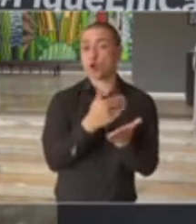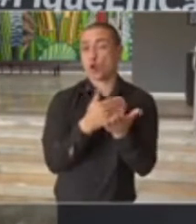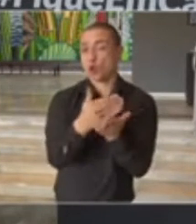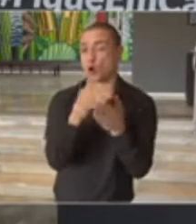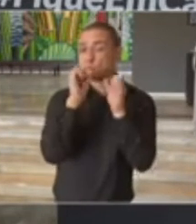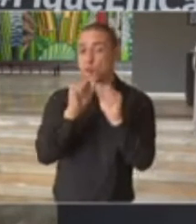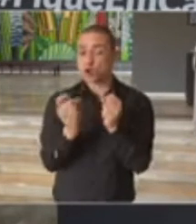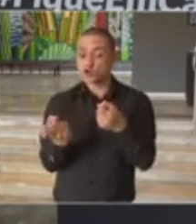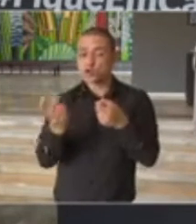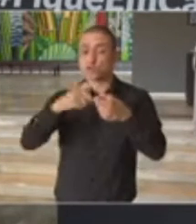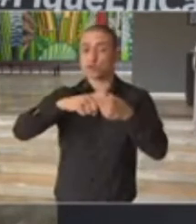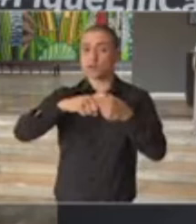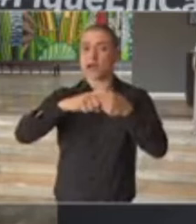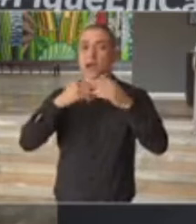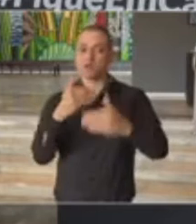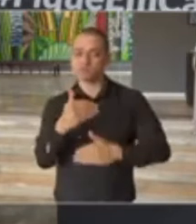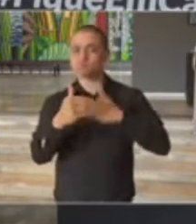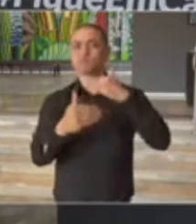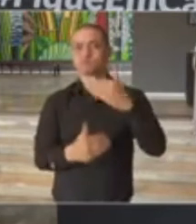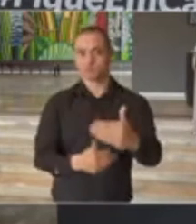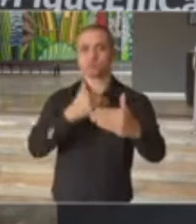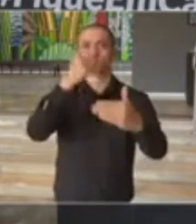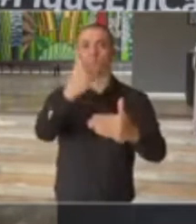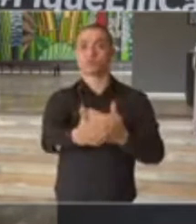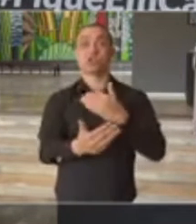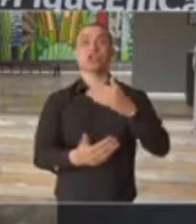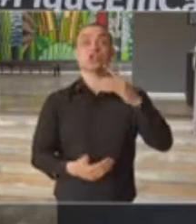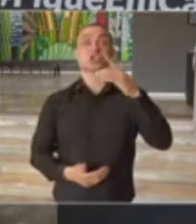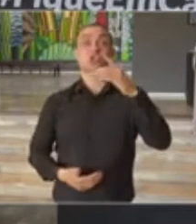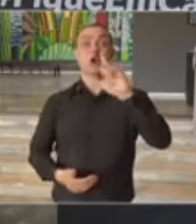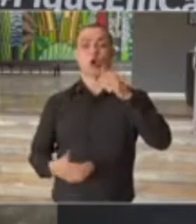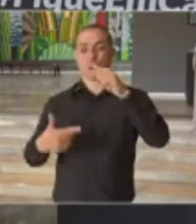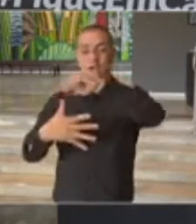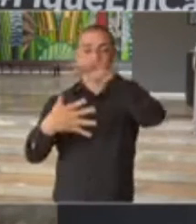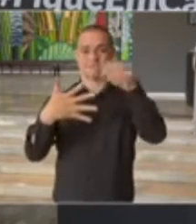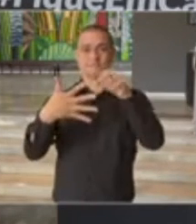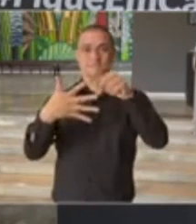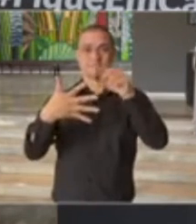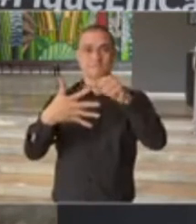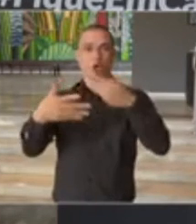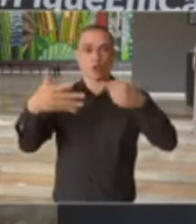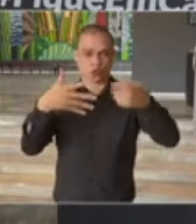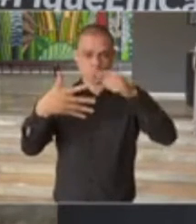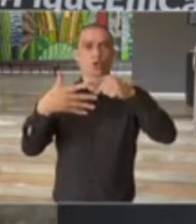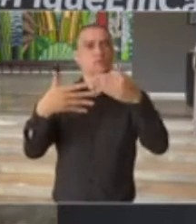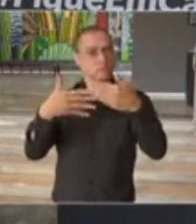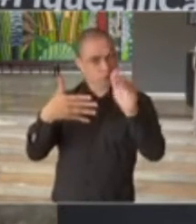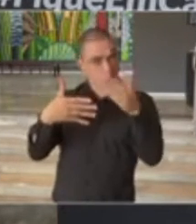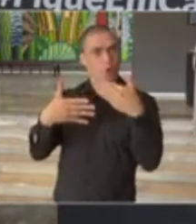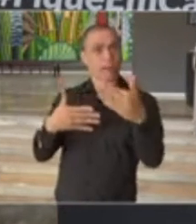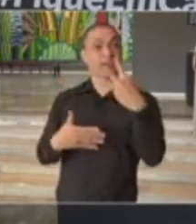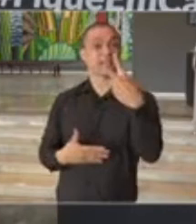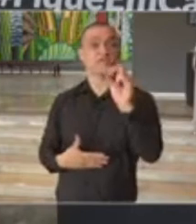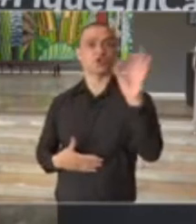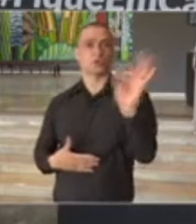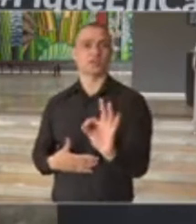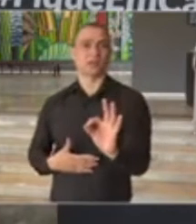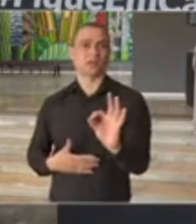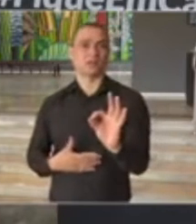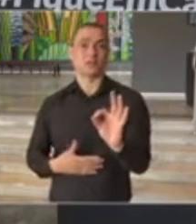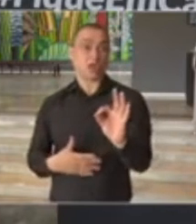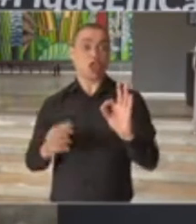uma retomada gradual a partir da fase 2, que é a fase de controle, com 20% da